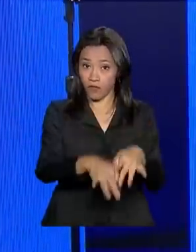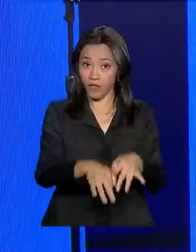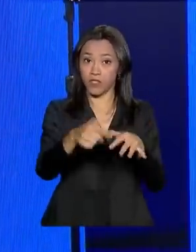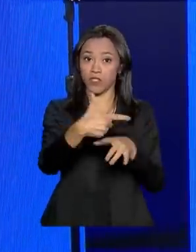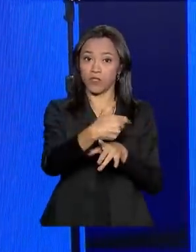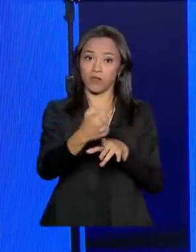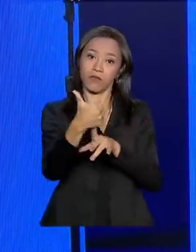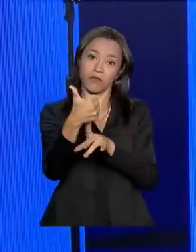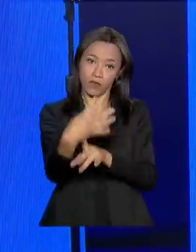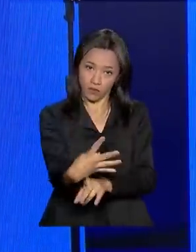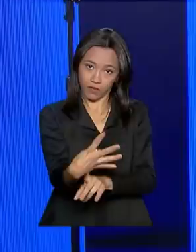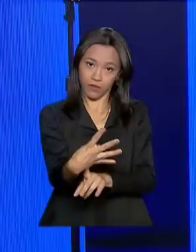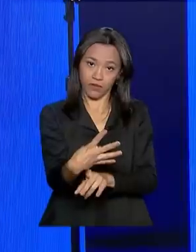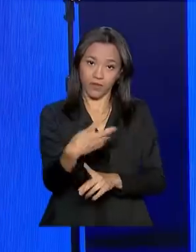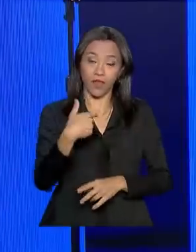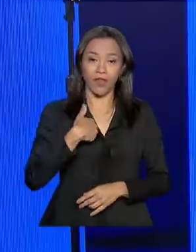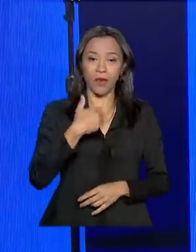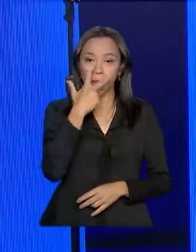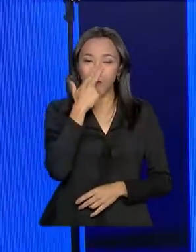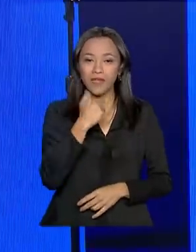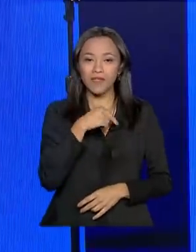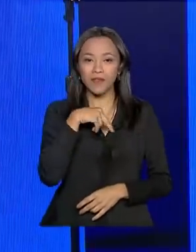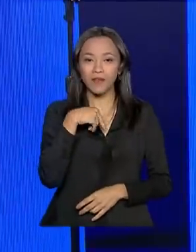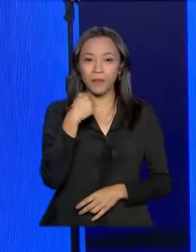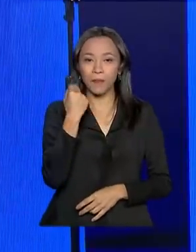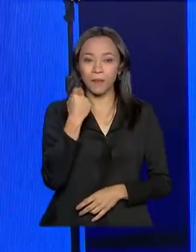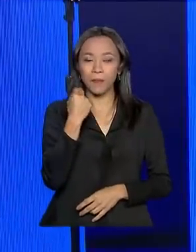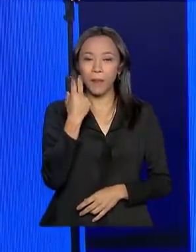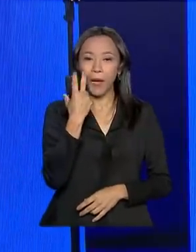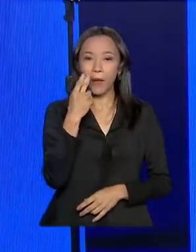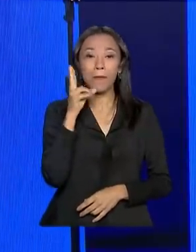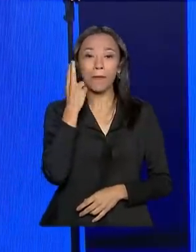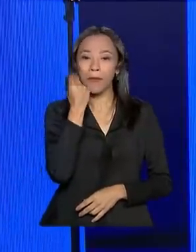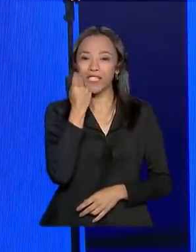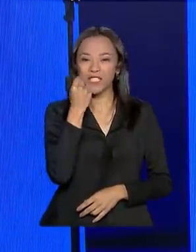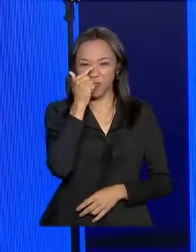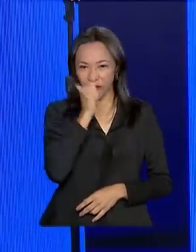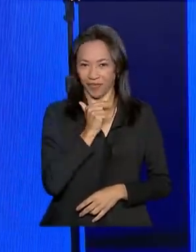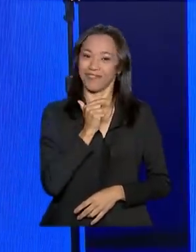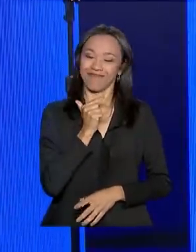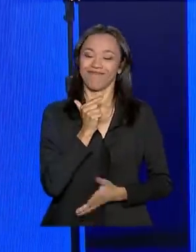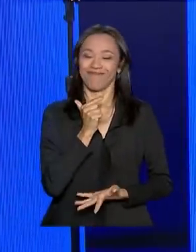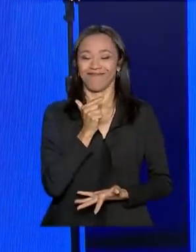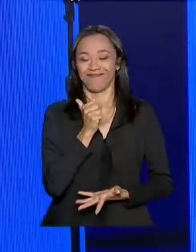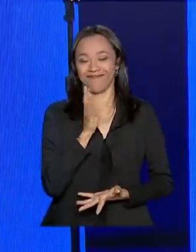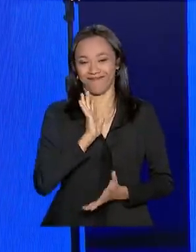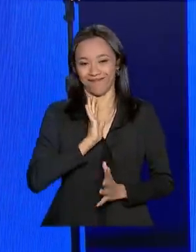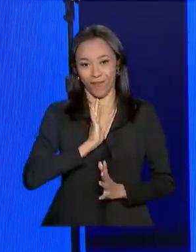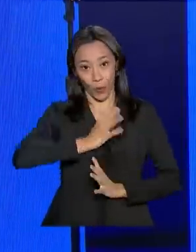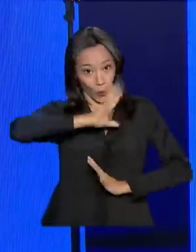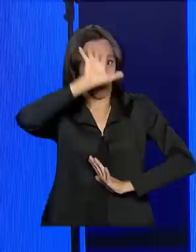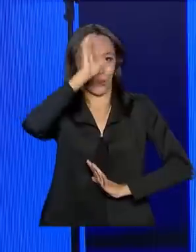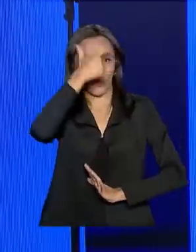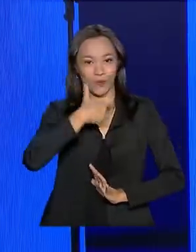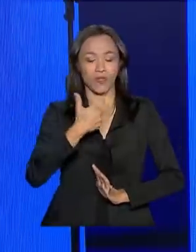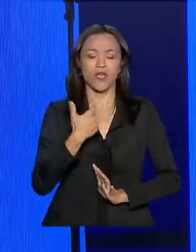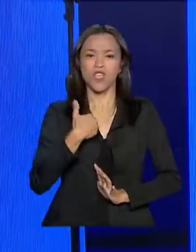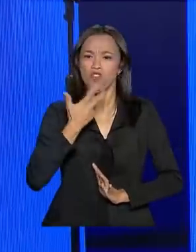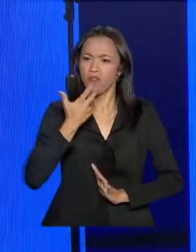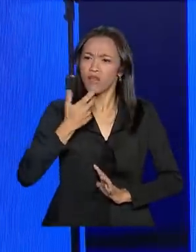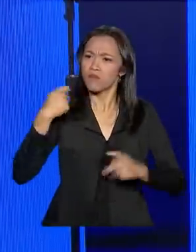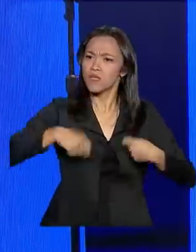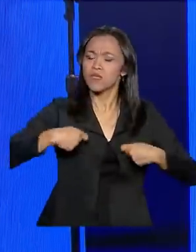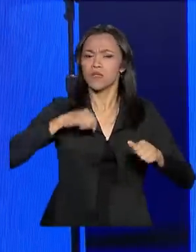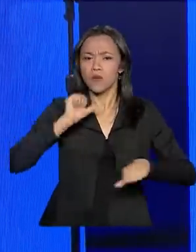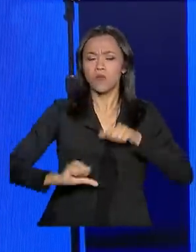eu, mais que um patinho feio, um patinho horroroso, decidi que tinha que ajudar a mudar o Brasil de